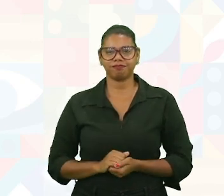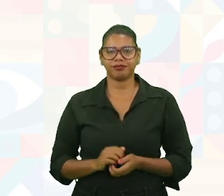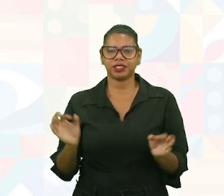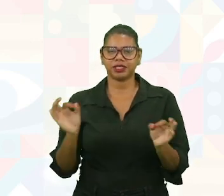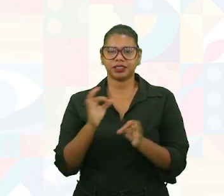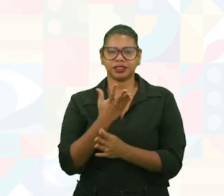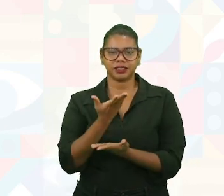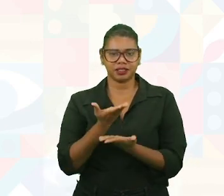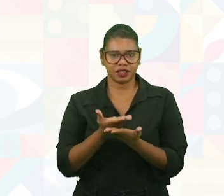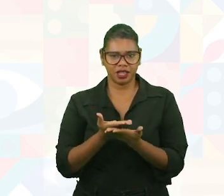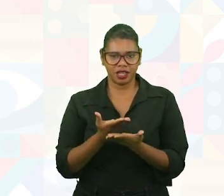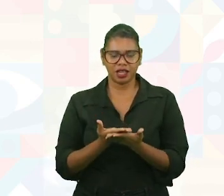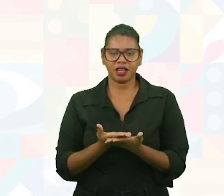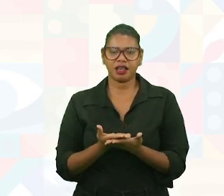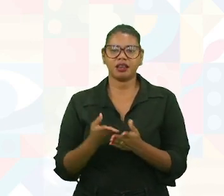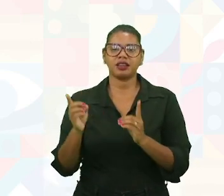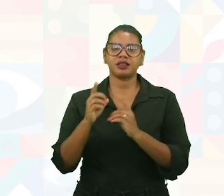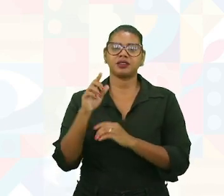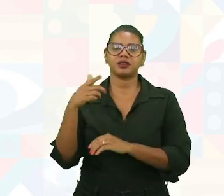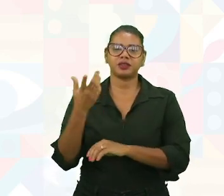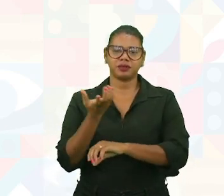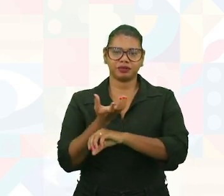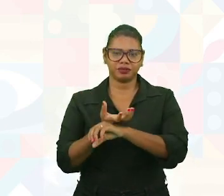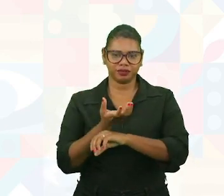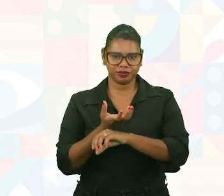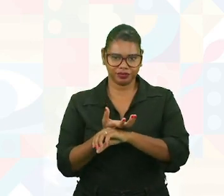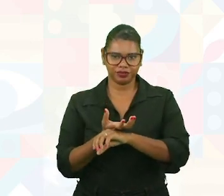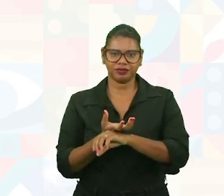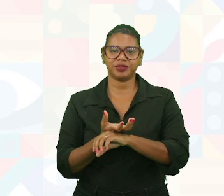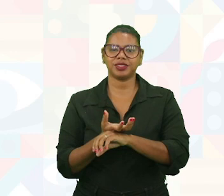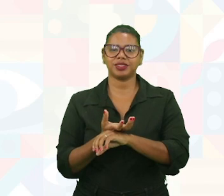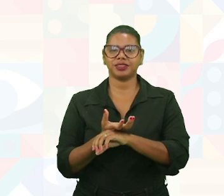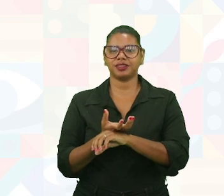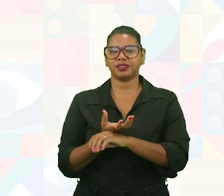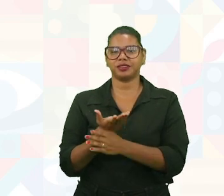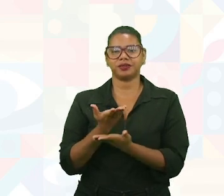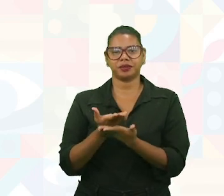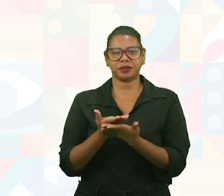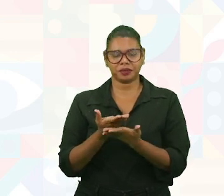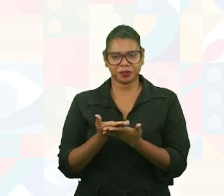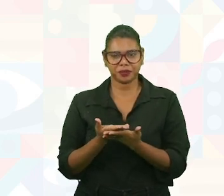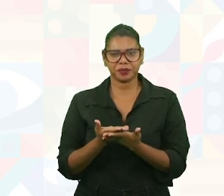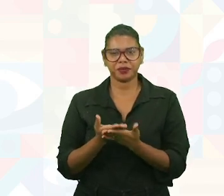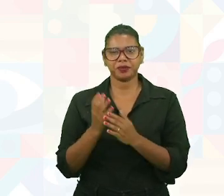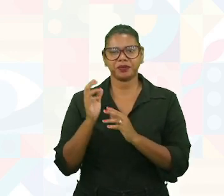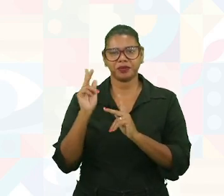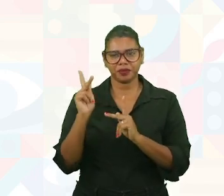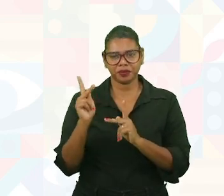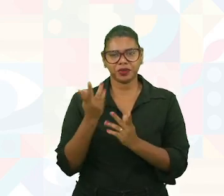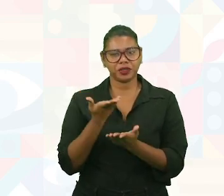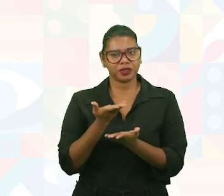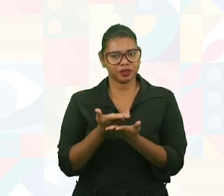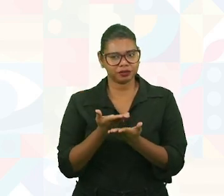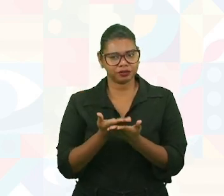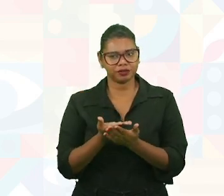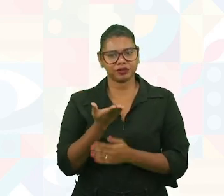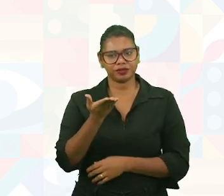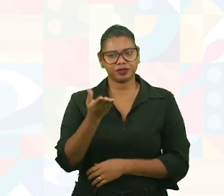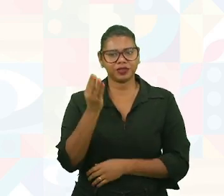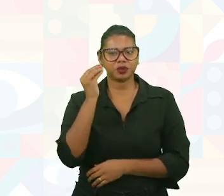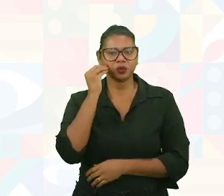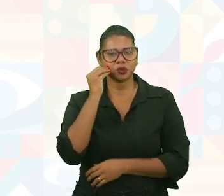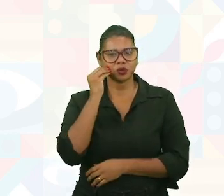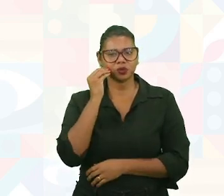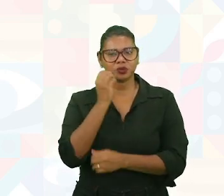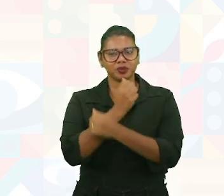aqui. A gente se encontra no próximo nosso momento. Ok? Bons todos. Um beijo,